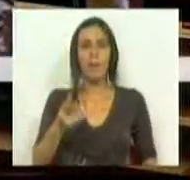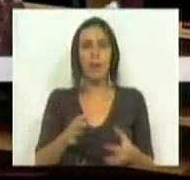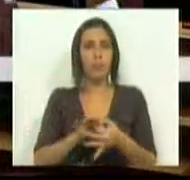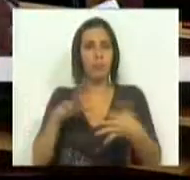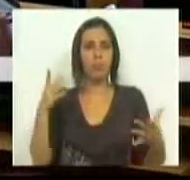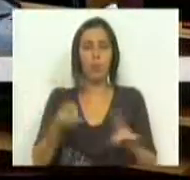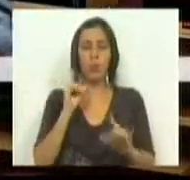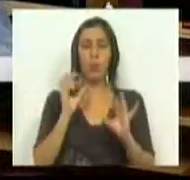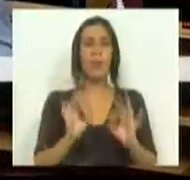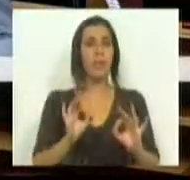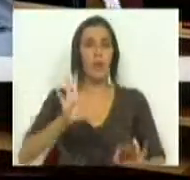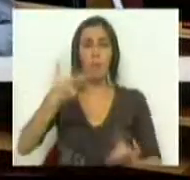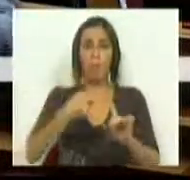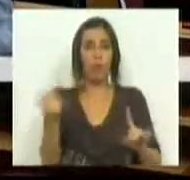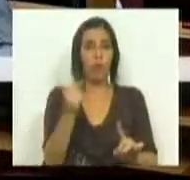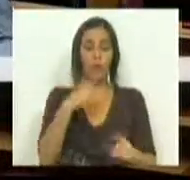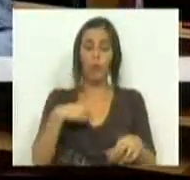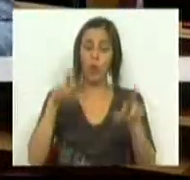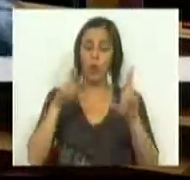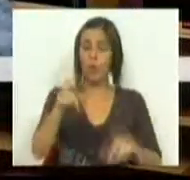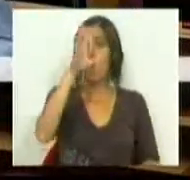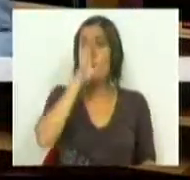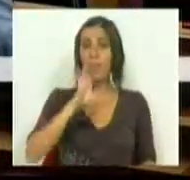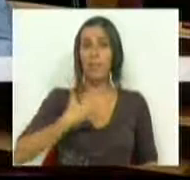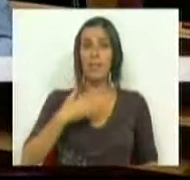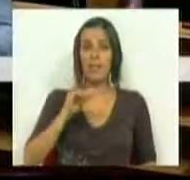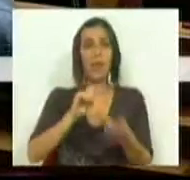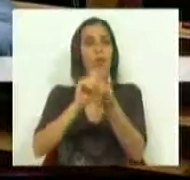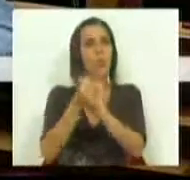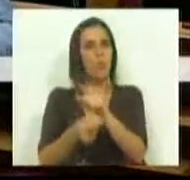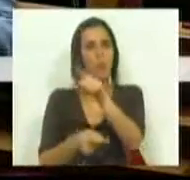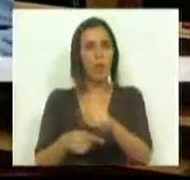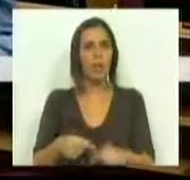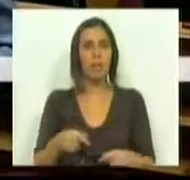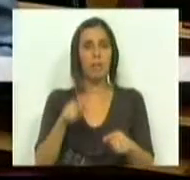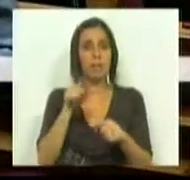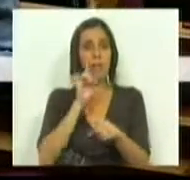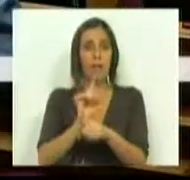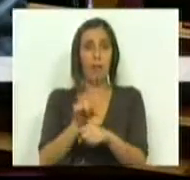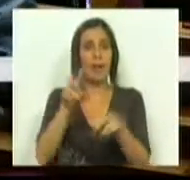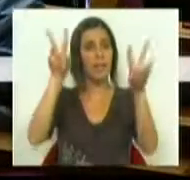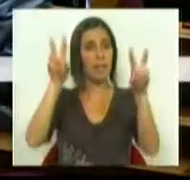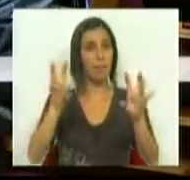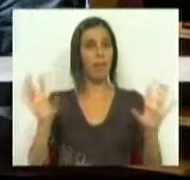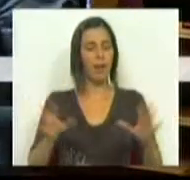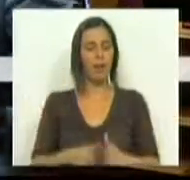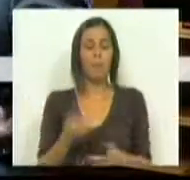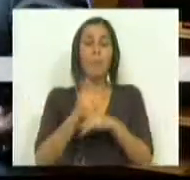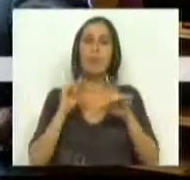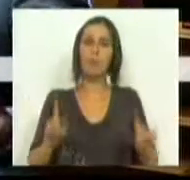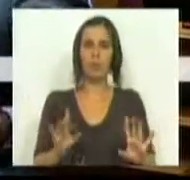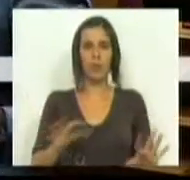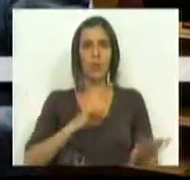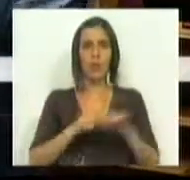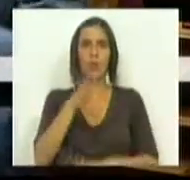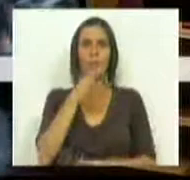serve o país, e eu espero que o Governo, que o CDS, corrija o tiro nessa matéria. Porque, Sr.